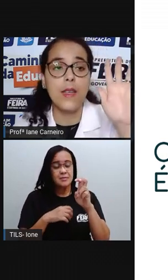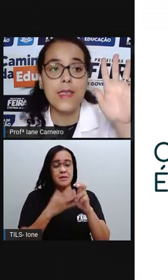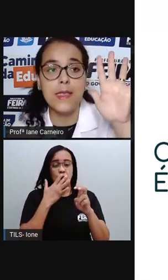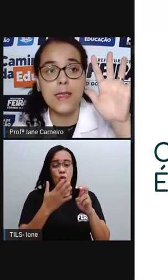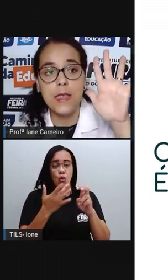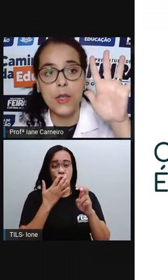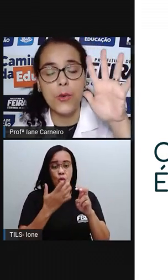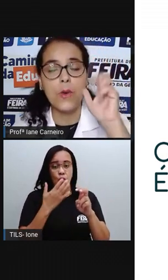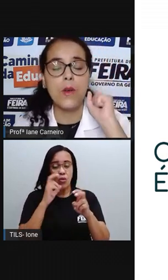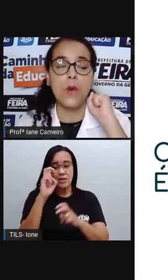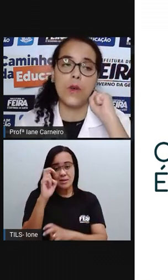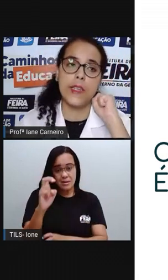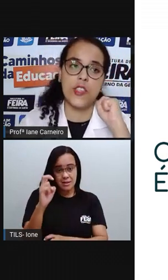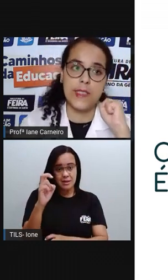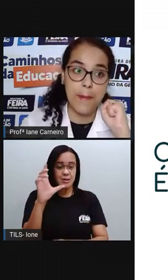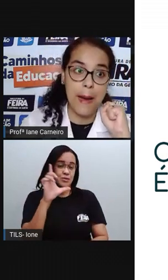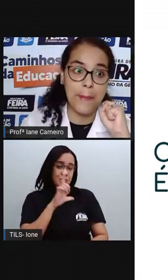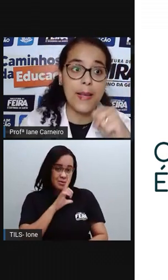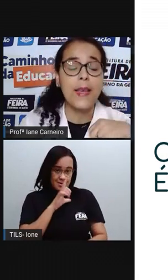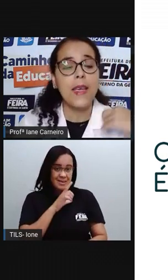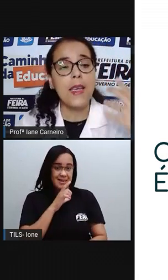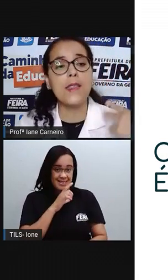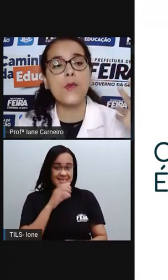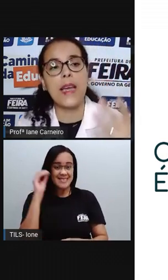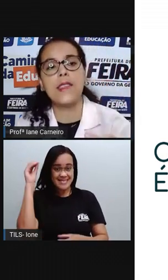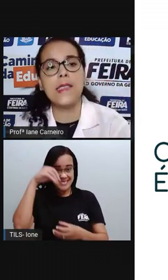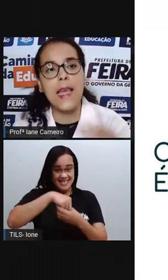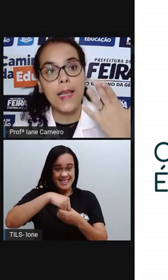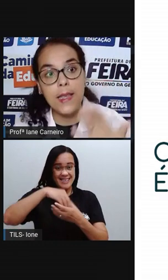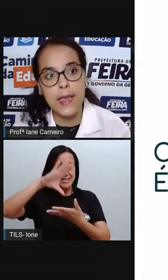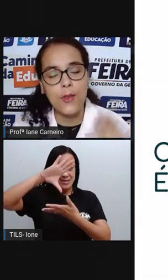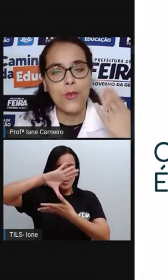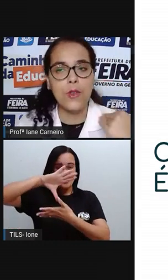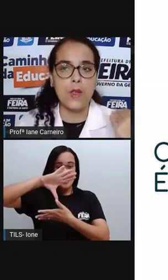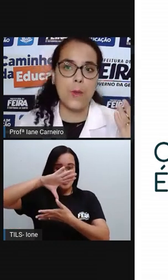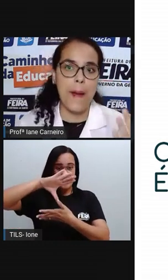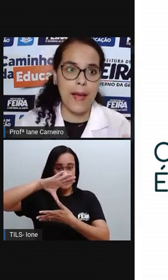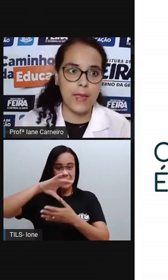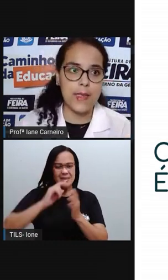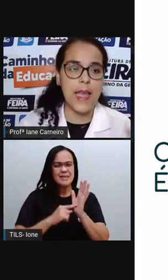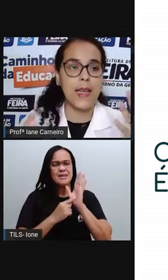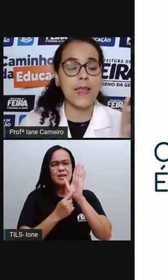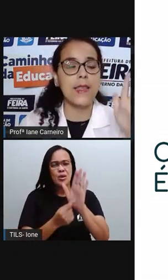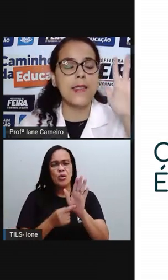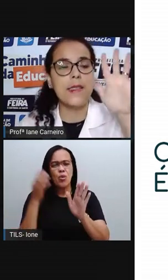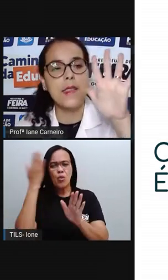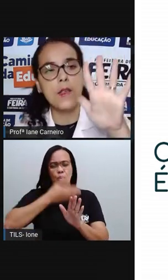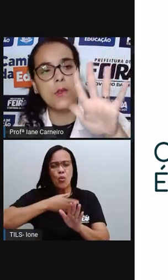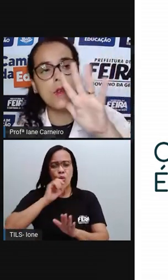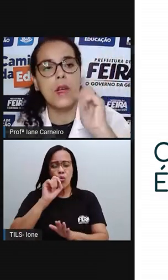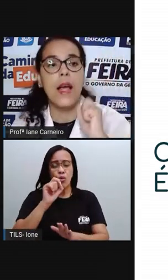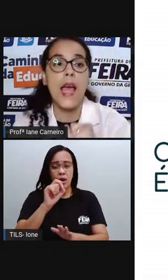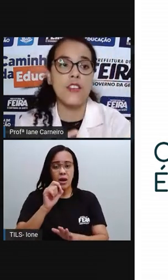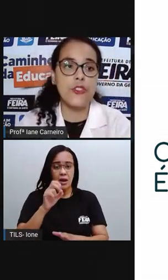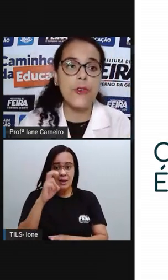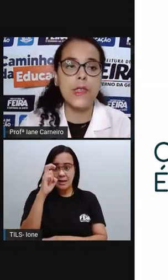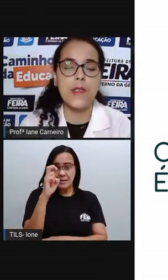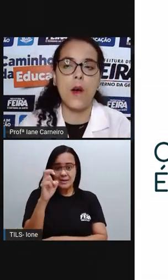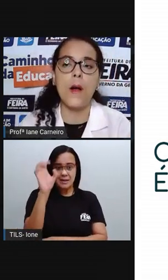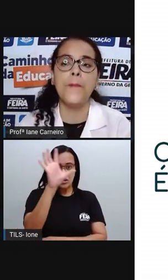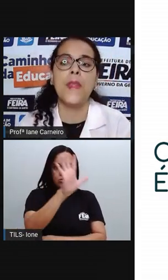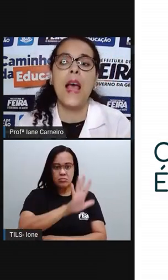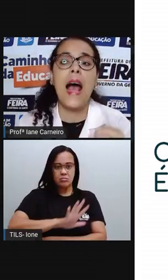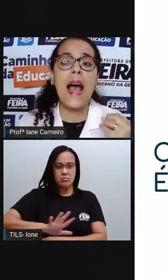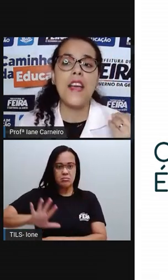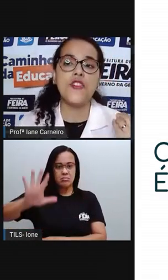Então, tem, ó, cinco cores nesse mapa. Isso quer dizer que o nosso país, ele tem cinco regiões,